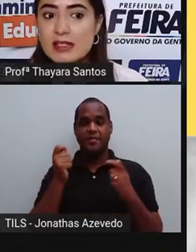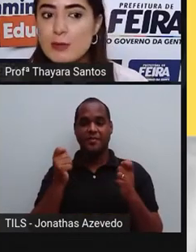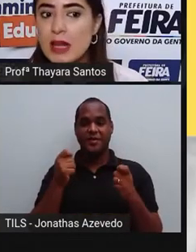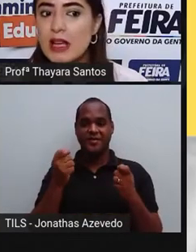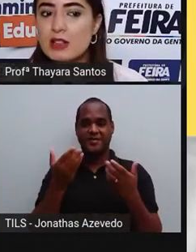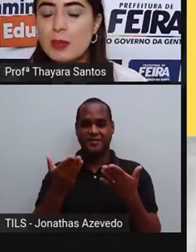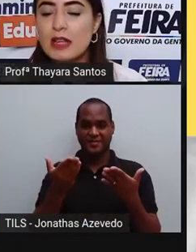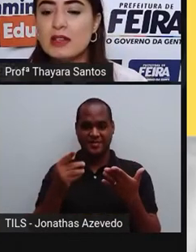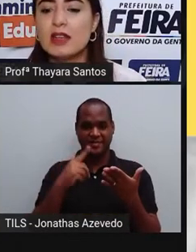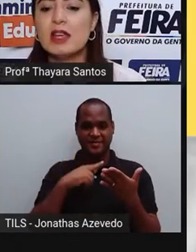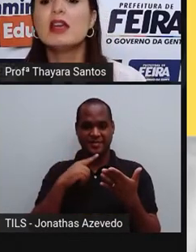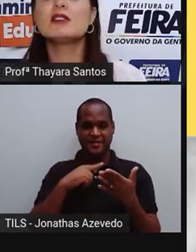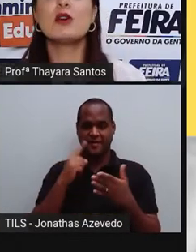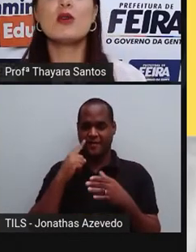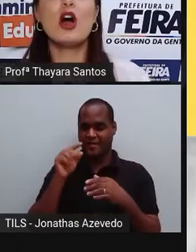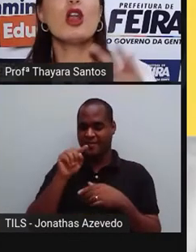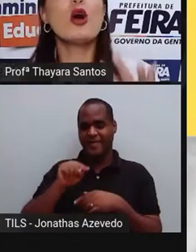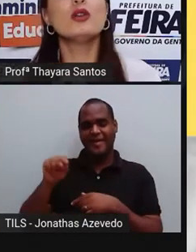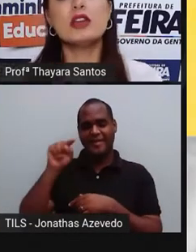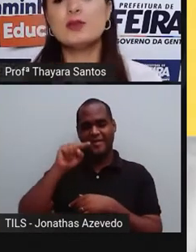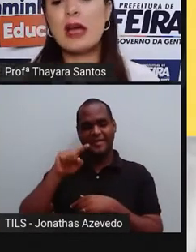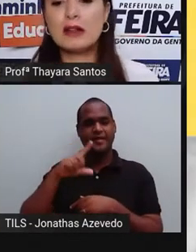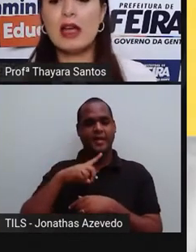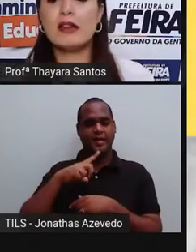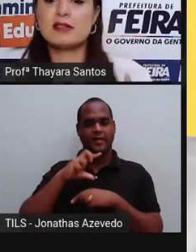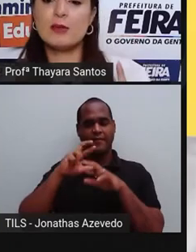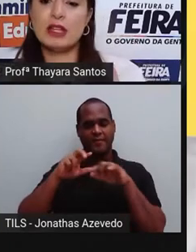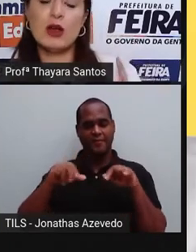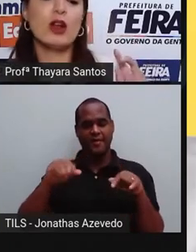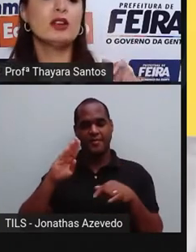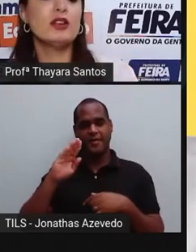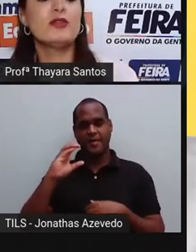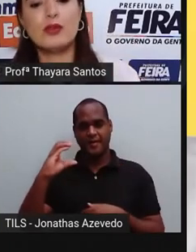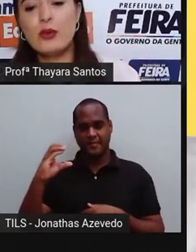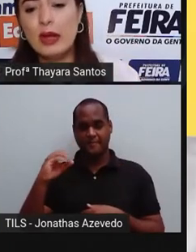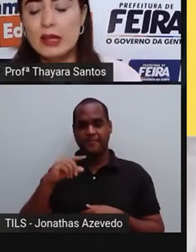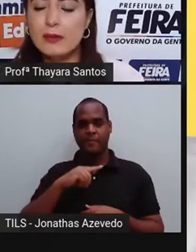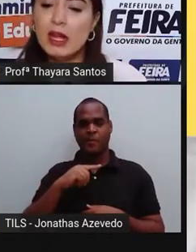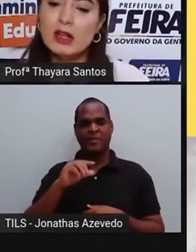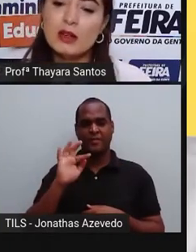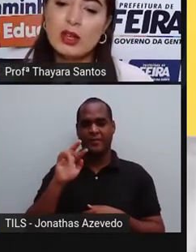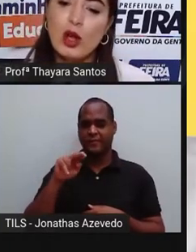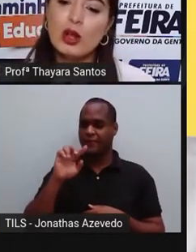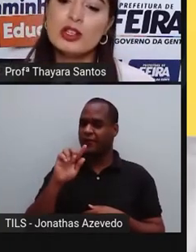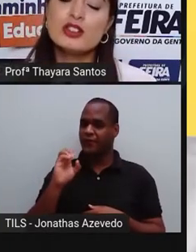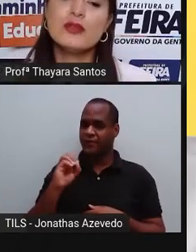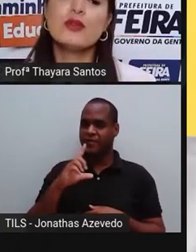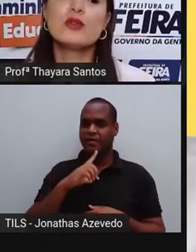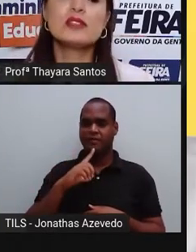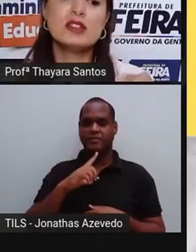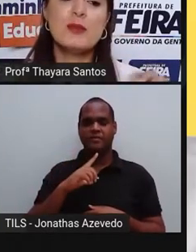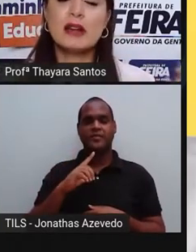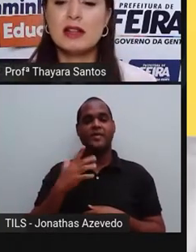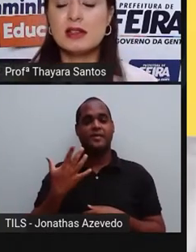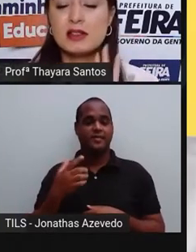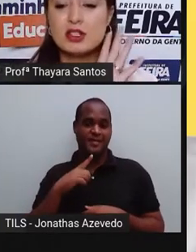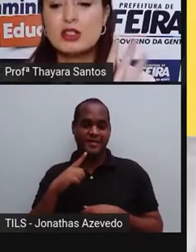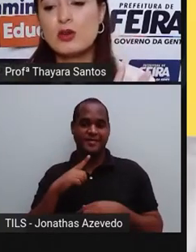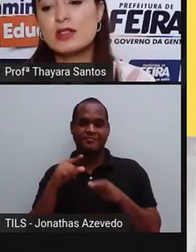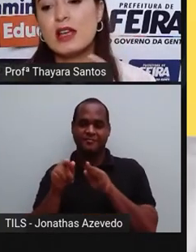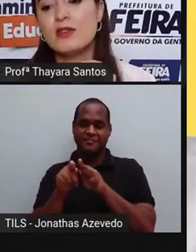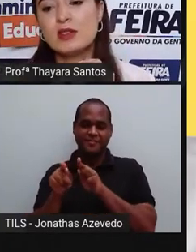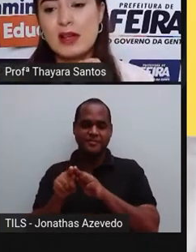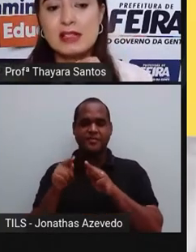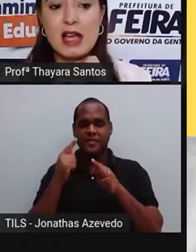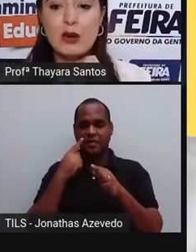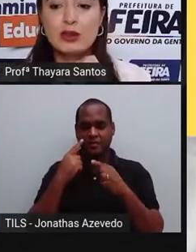vendo nessa placa de PET aqui, são colônias de bactérias. Também tem colônia de fungo aí. Então tem colônias de fungos e de bactérias que a gente